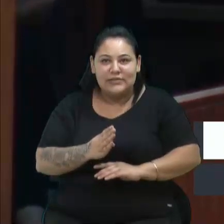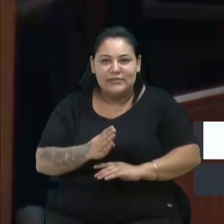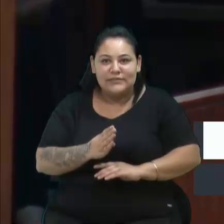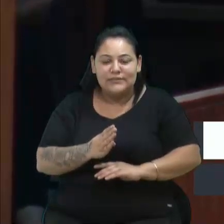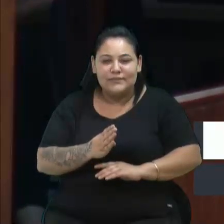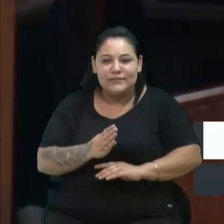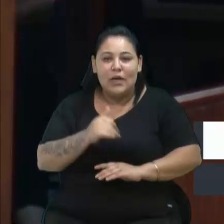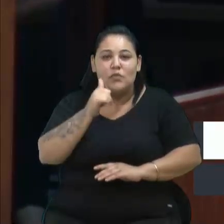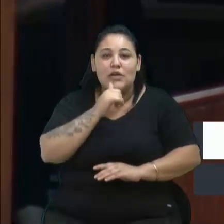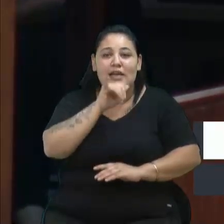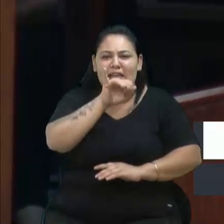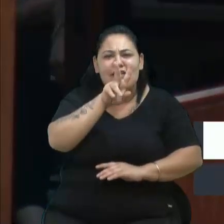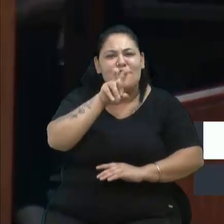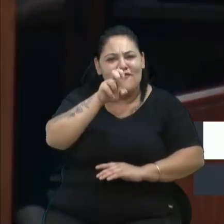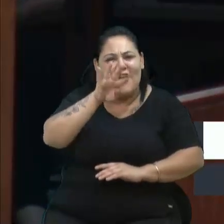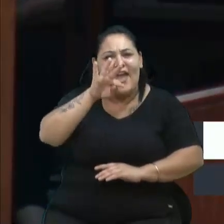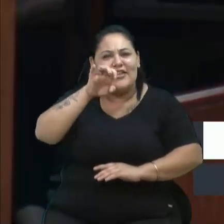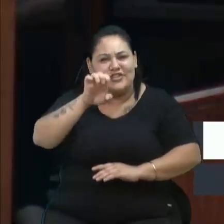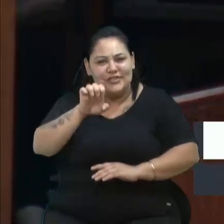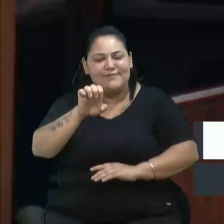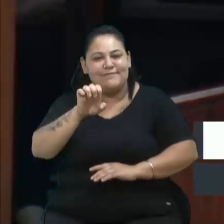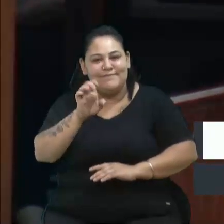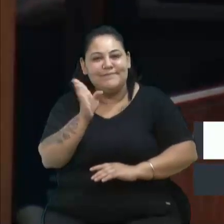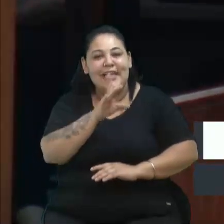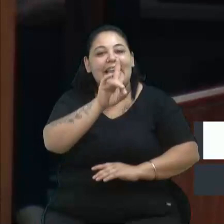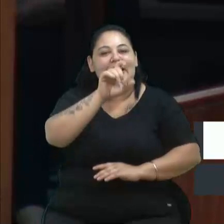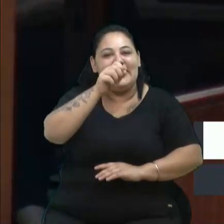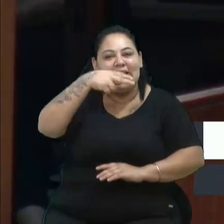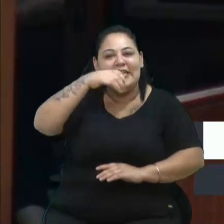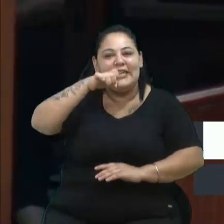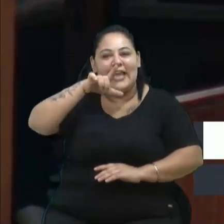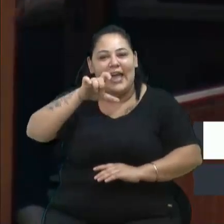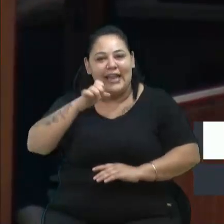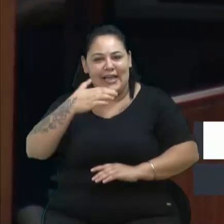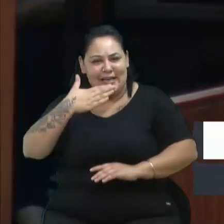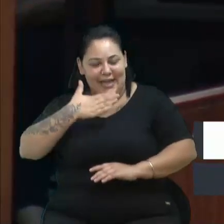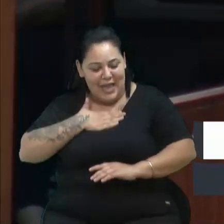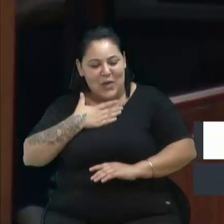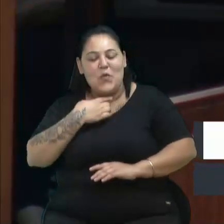Zangaldo, do qual sou fã, Daniela Mércules, sou fã.